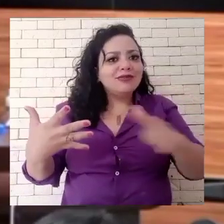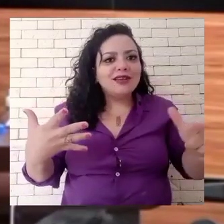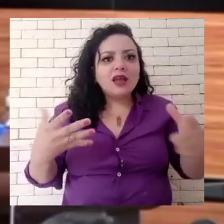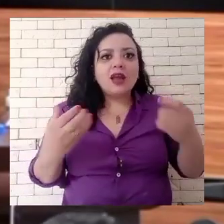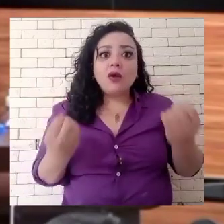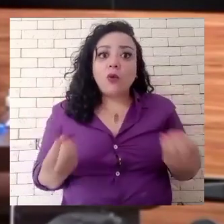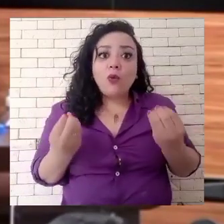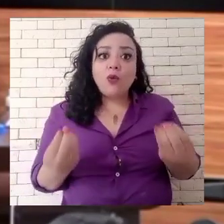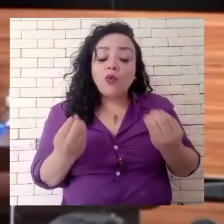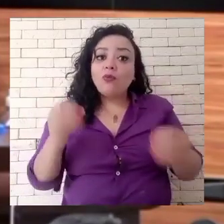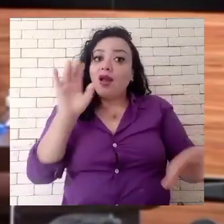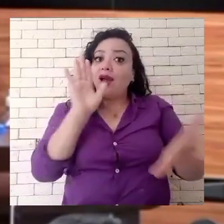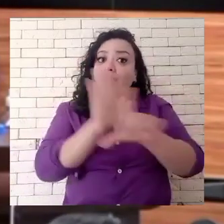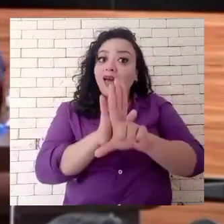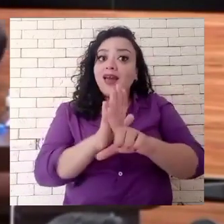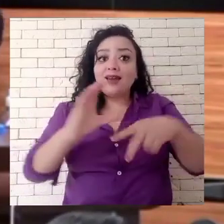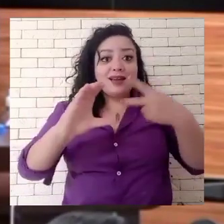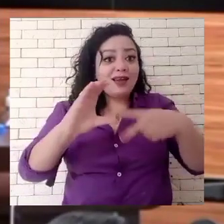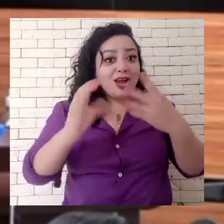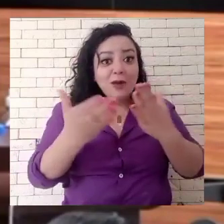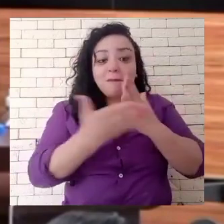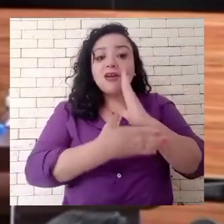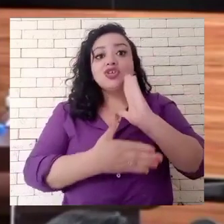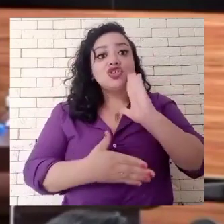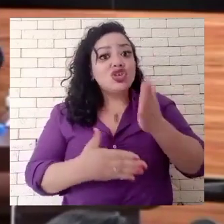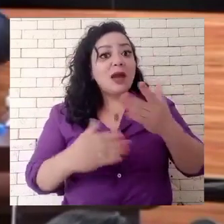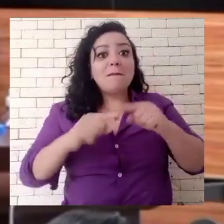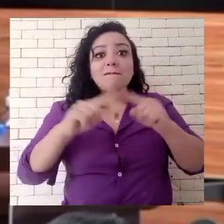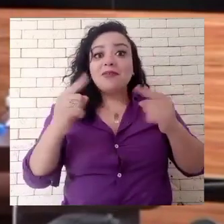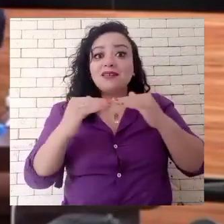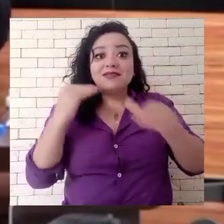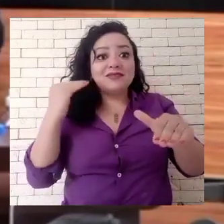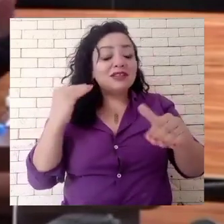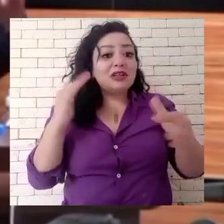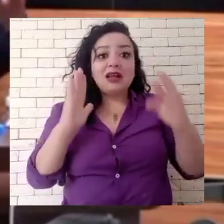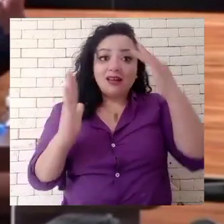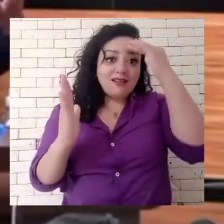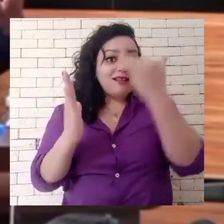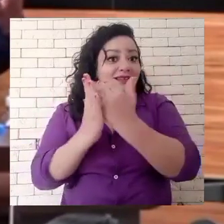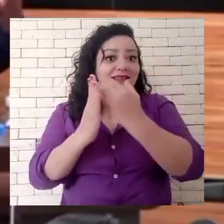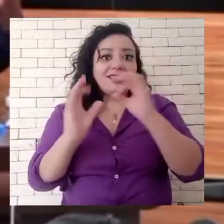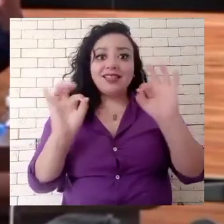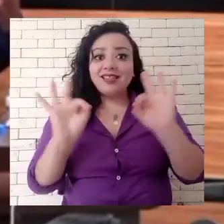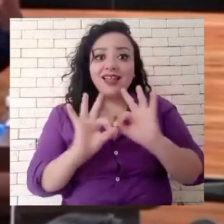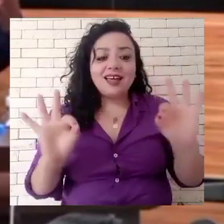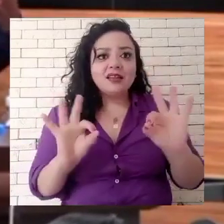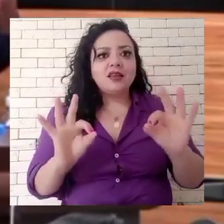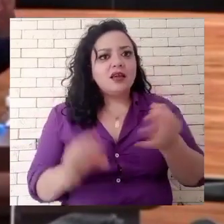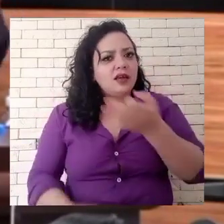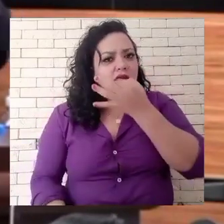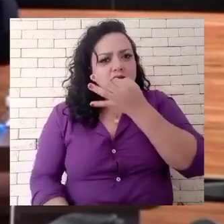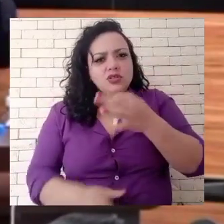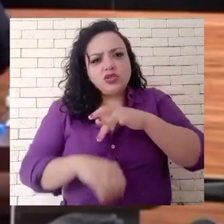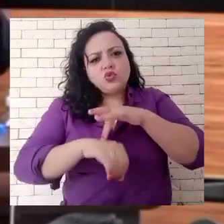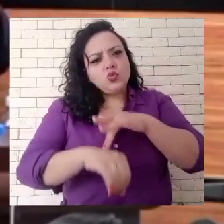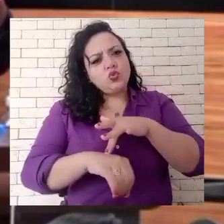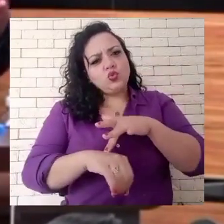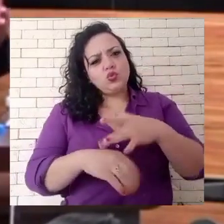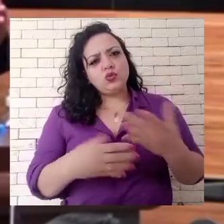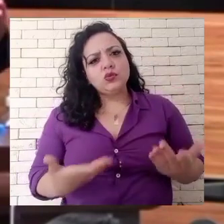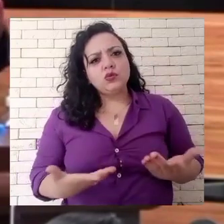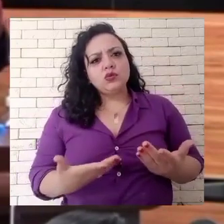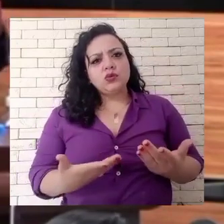É lei, uma lei que a Câmara aprovou e a Câmara não cumpre. Isso é um